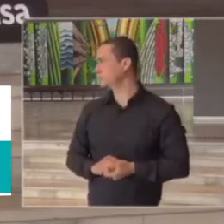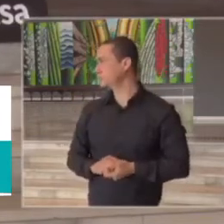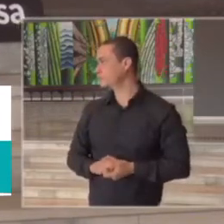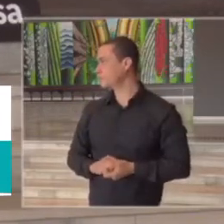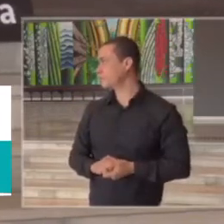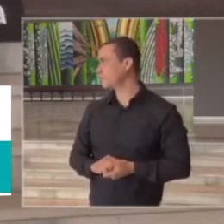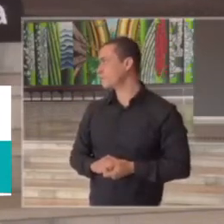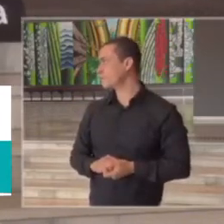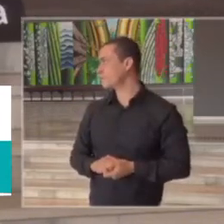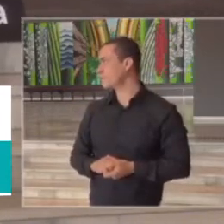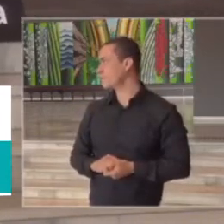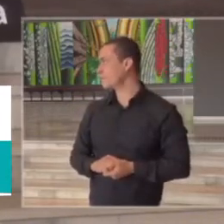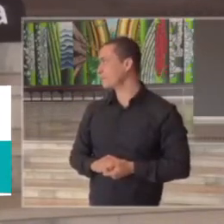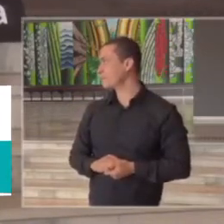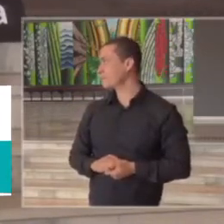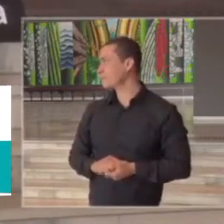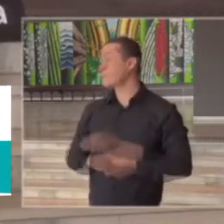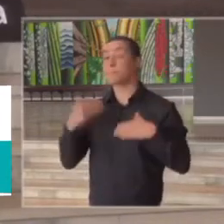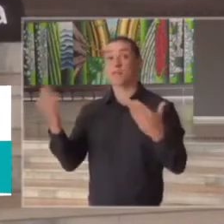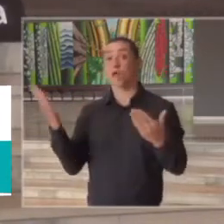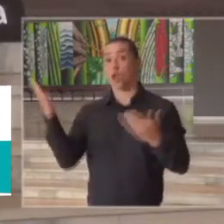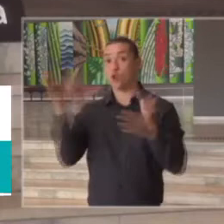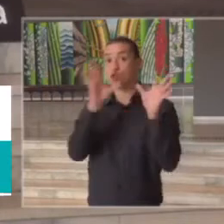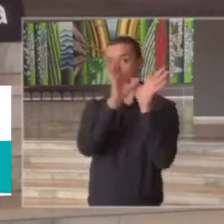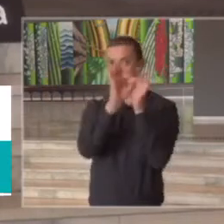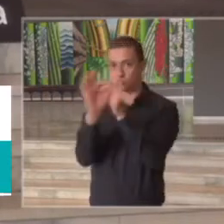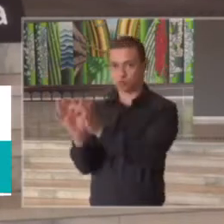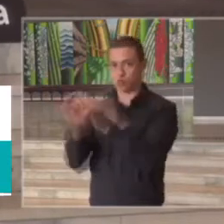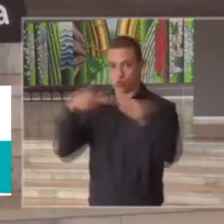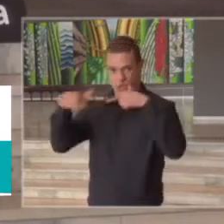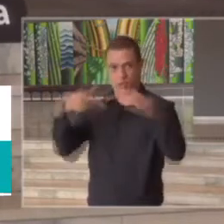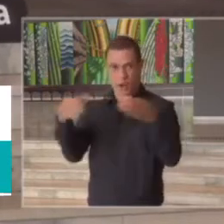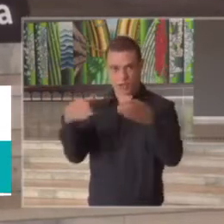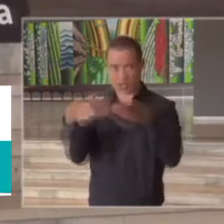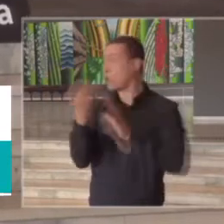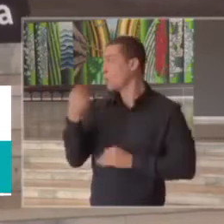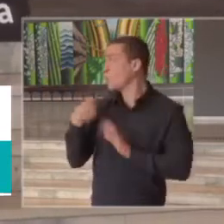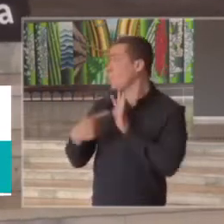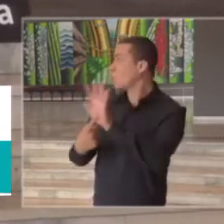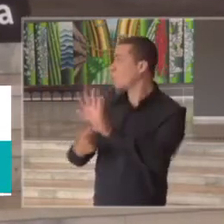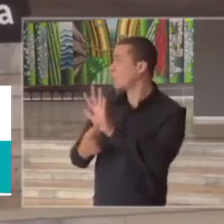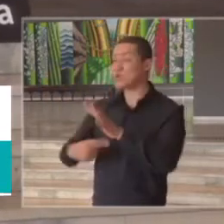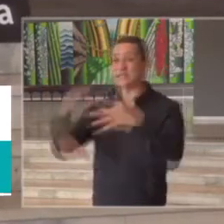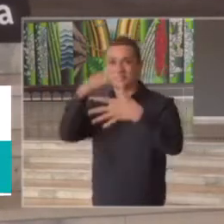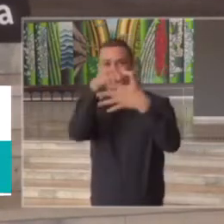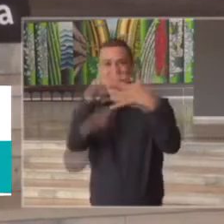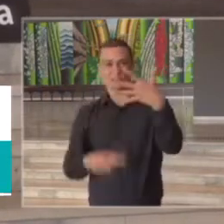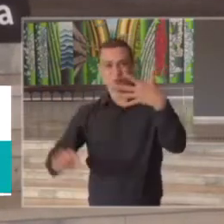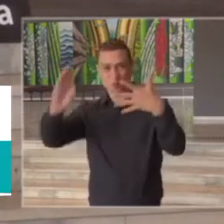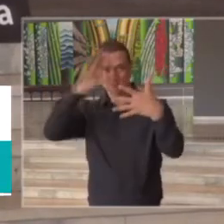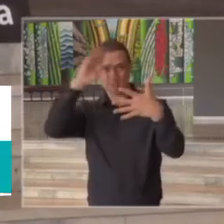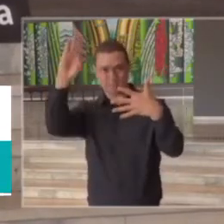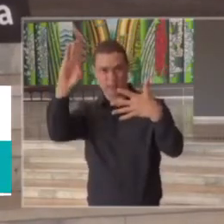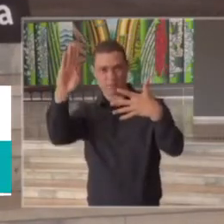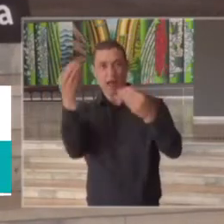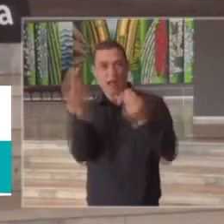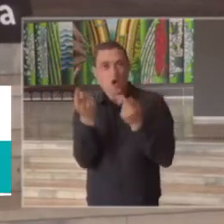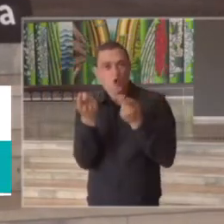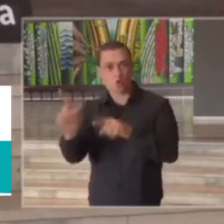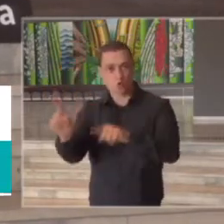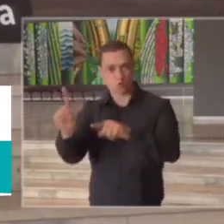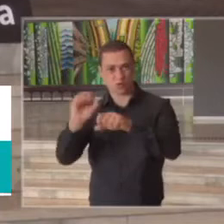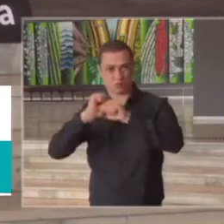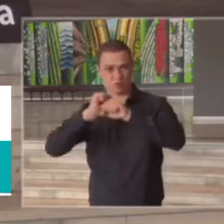para contextualizar o trabalho dessa equipe eu coloquei aqui os cinco pilares para o combate da